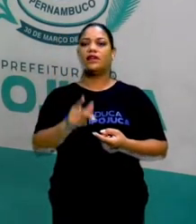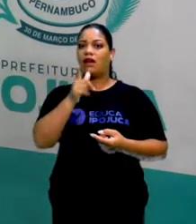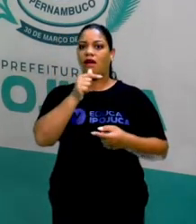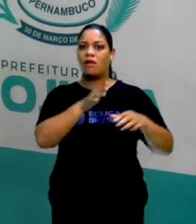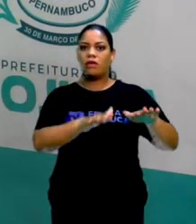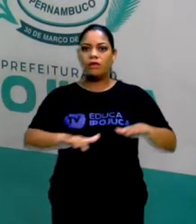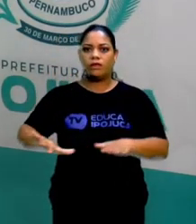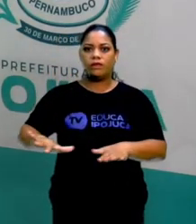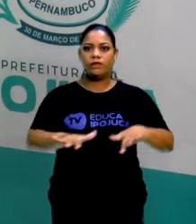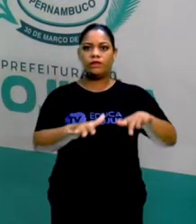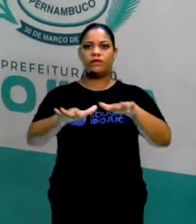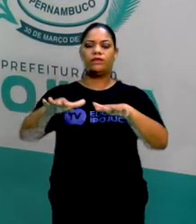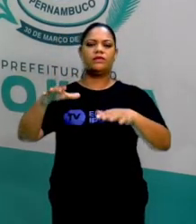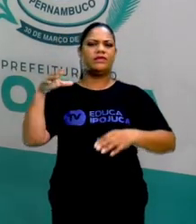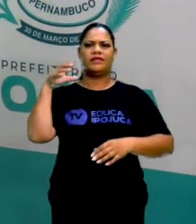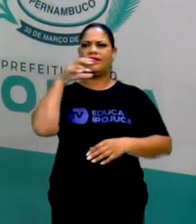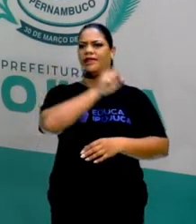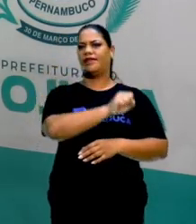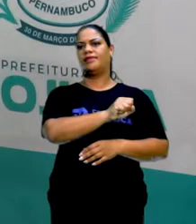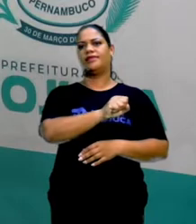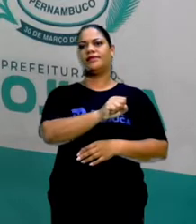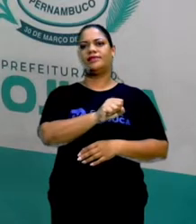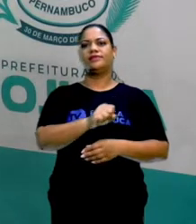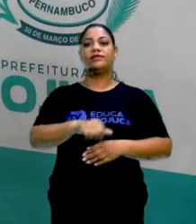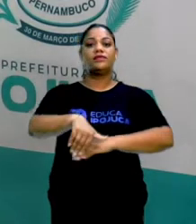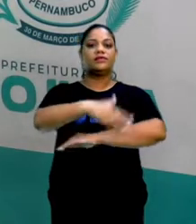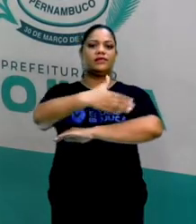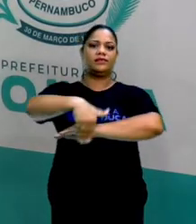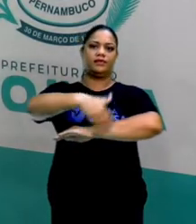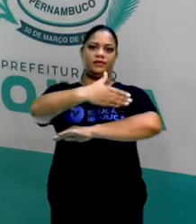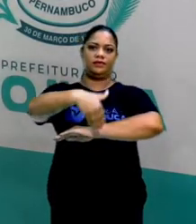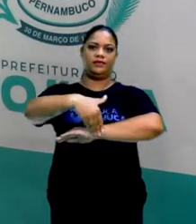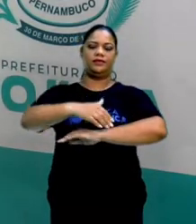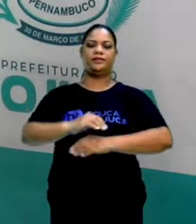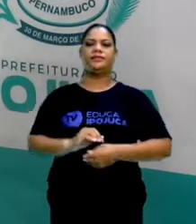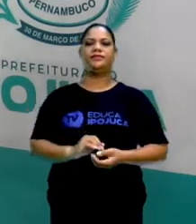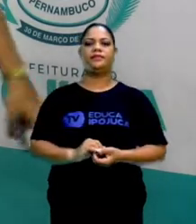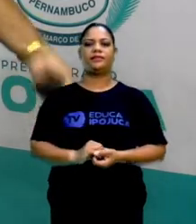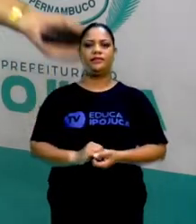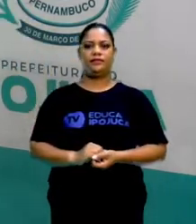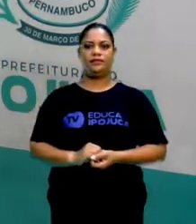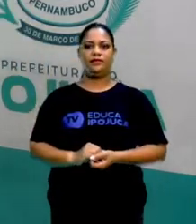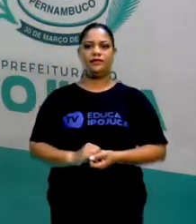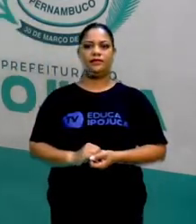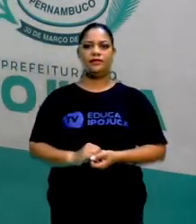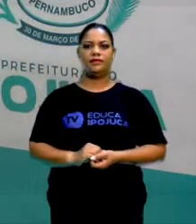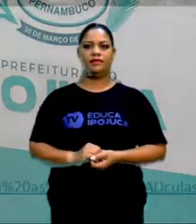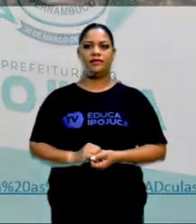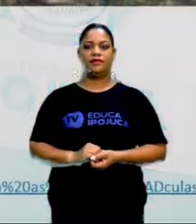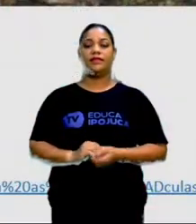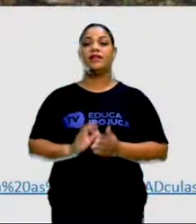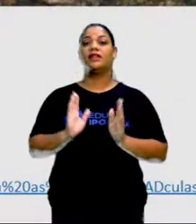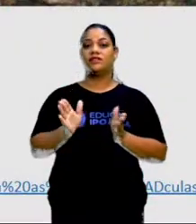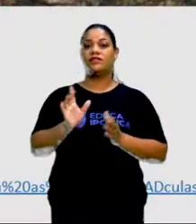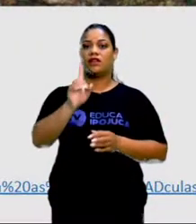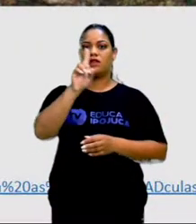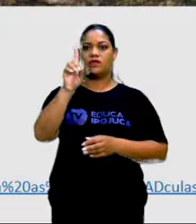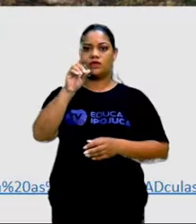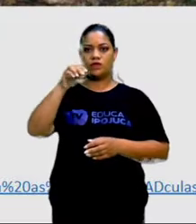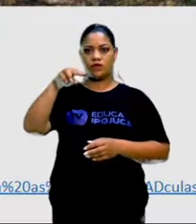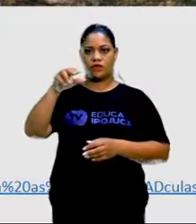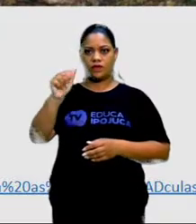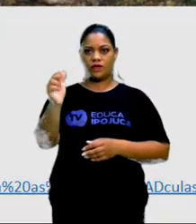água passa rápido, vai para o rio, vai para as ruas. Já as zonas de recargas, elas